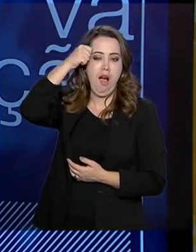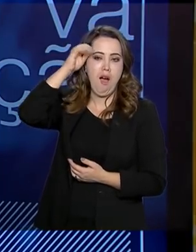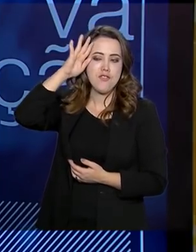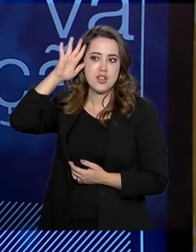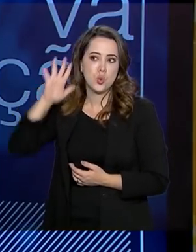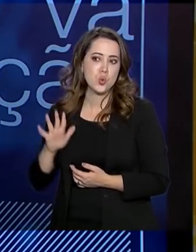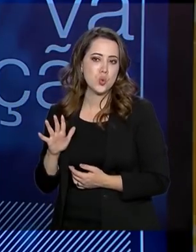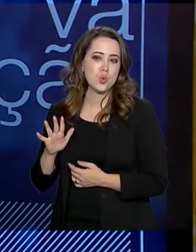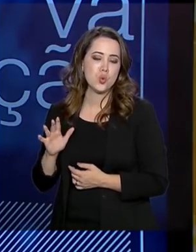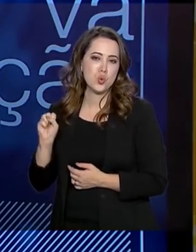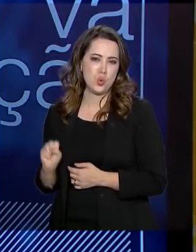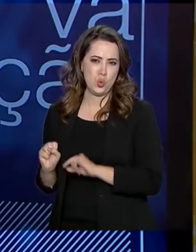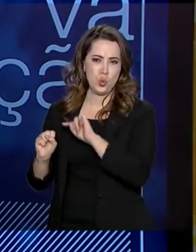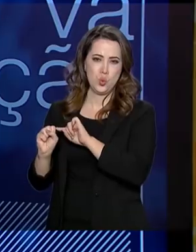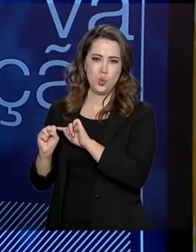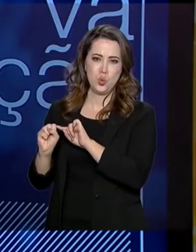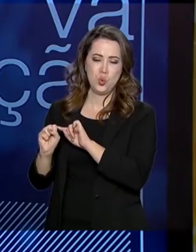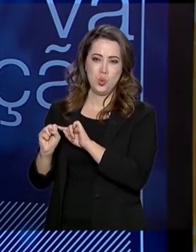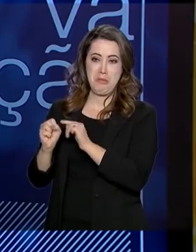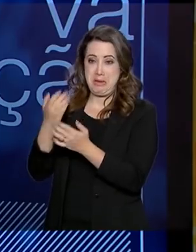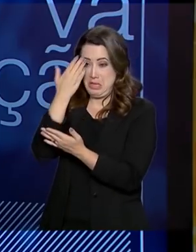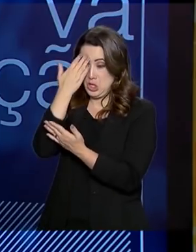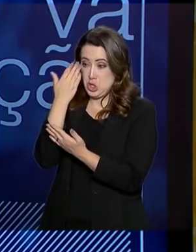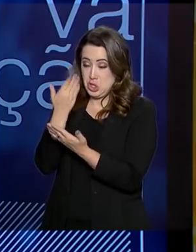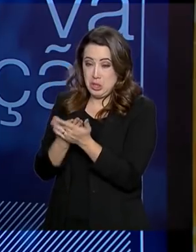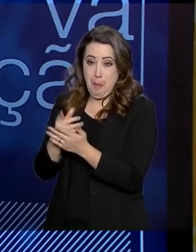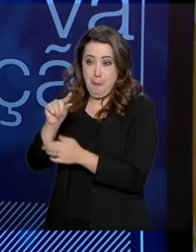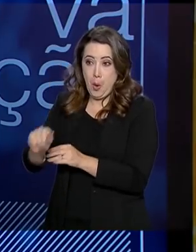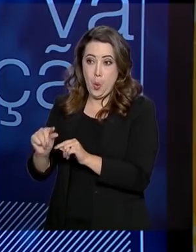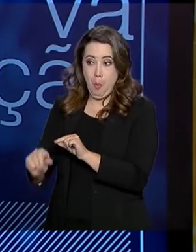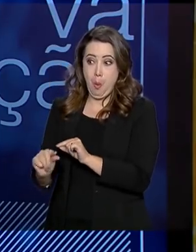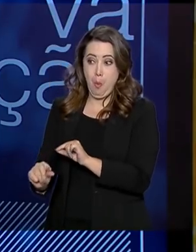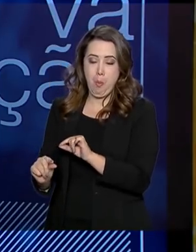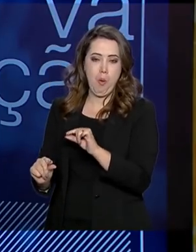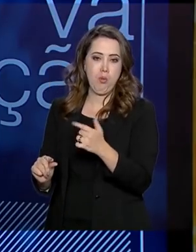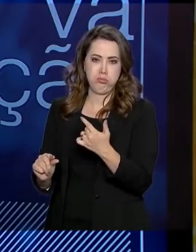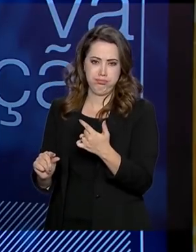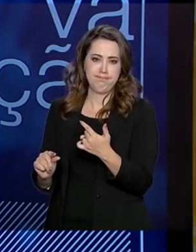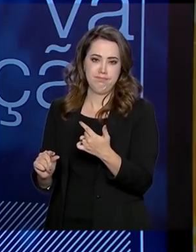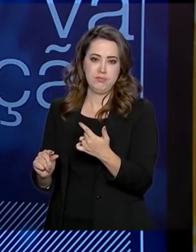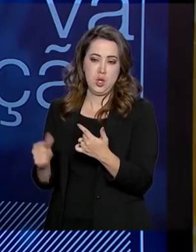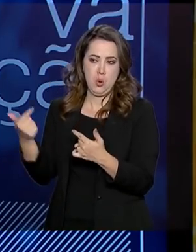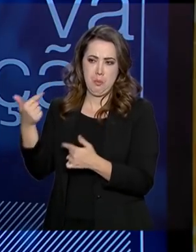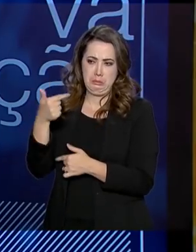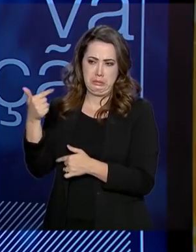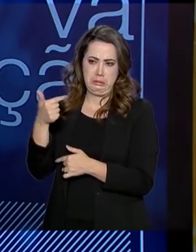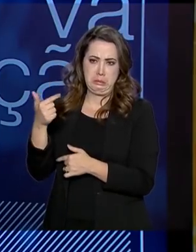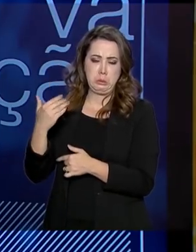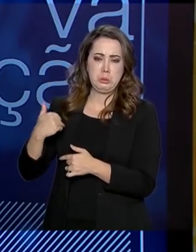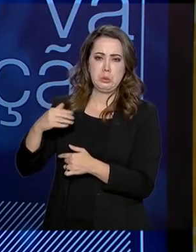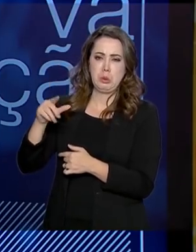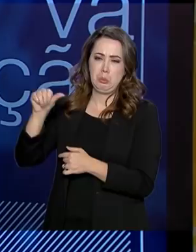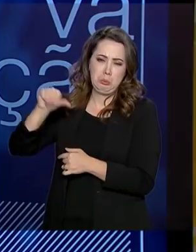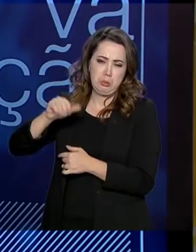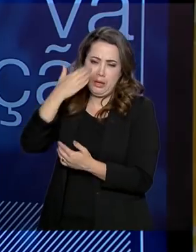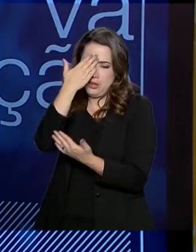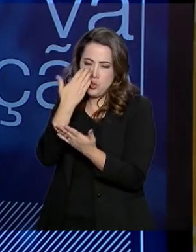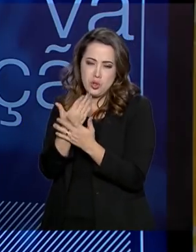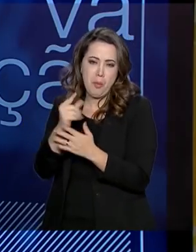confia menos do que o brasileiro no seu próprio governo, na instituição governo. No outro extremo, o brasileiro é o quinto país,